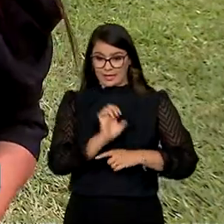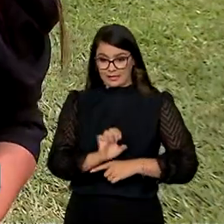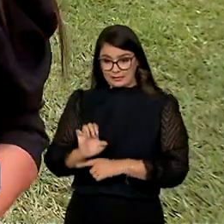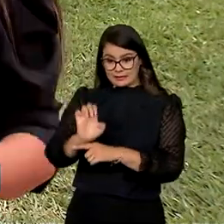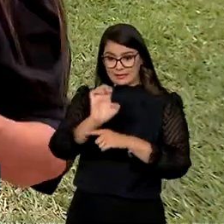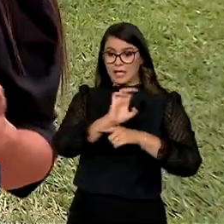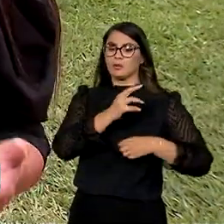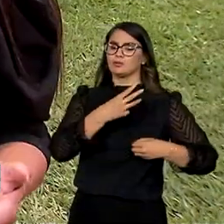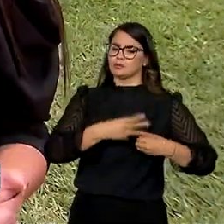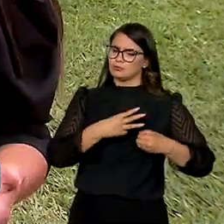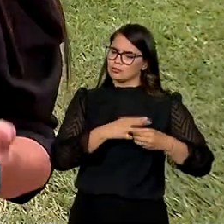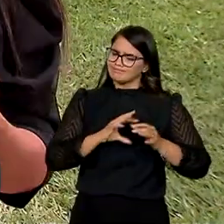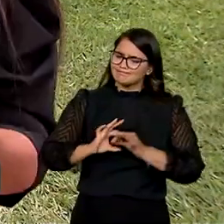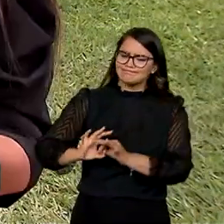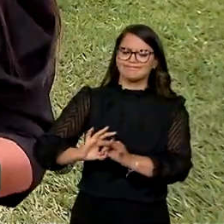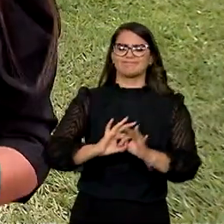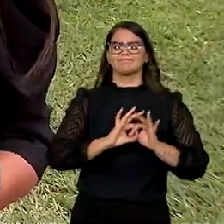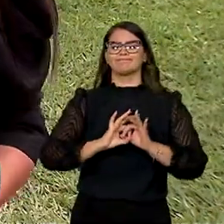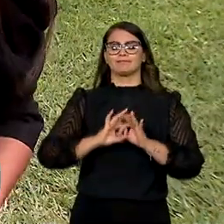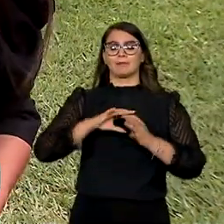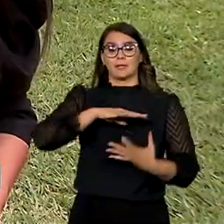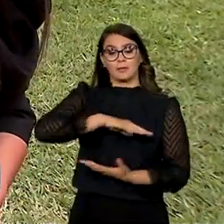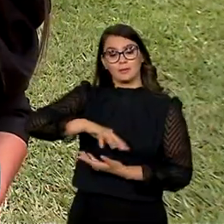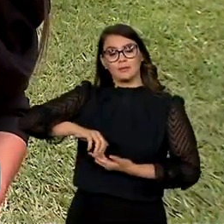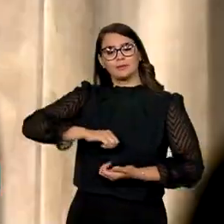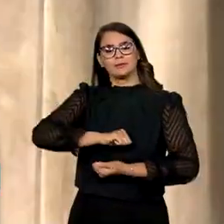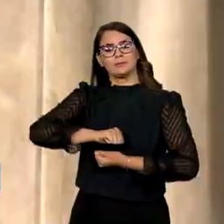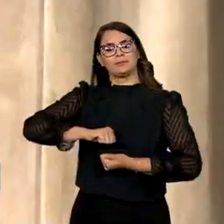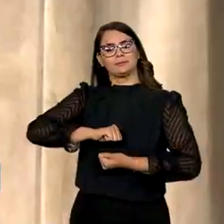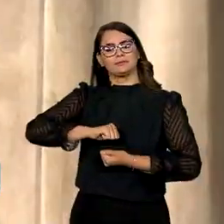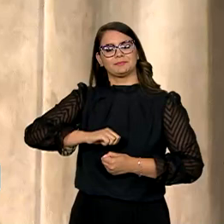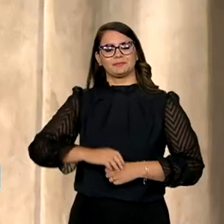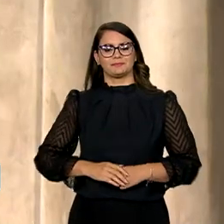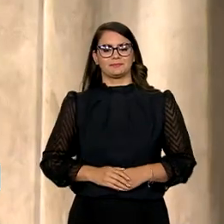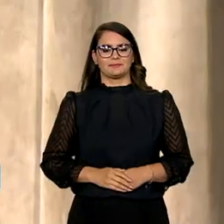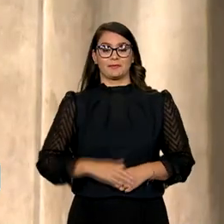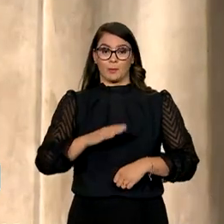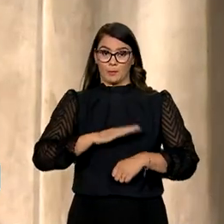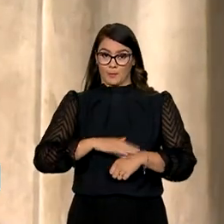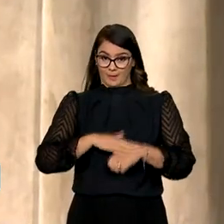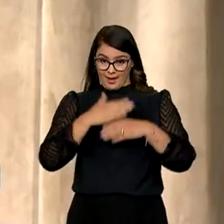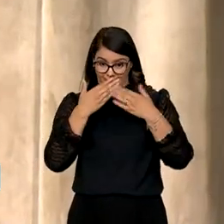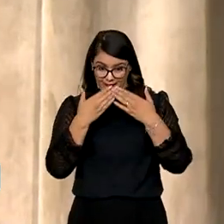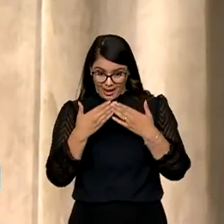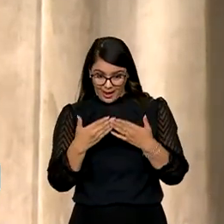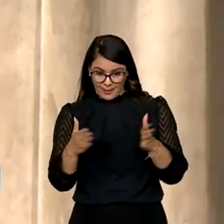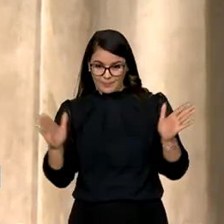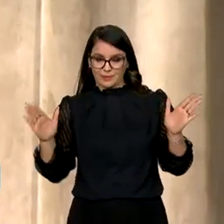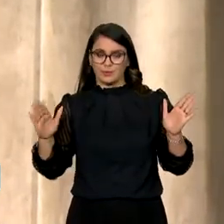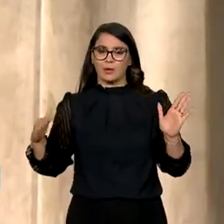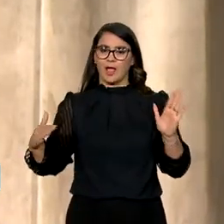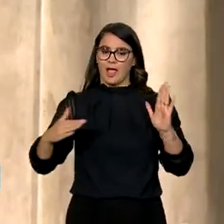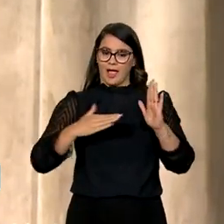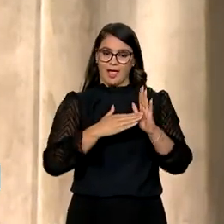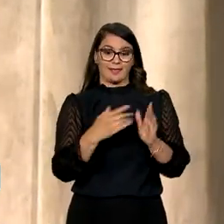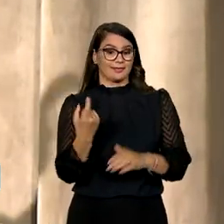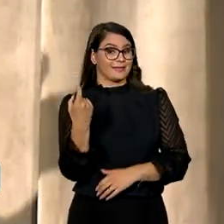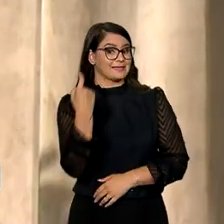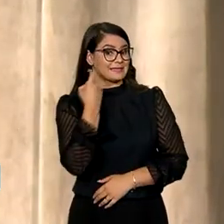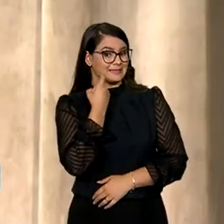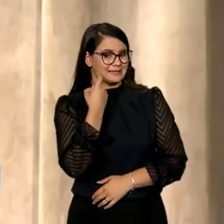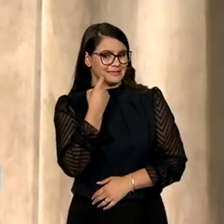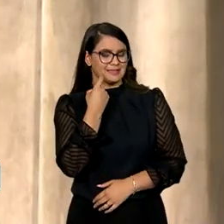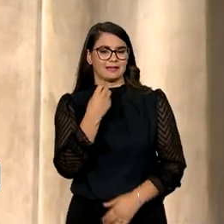municípios em torno da sustentabilidade. Na abertura do evento, que vai até esta sexta-feira,